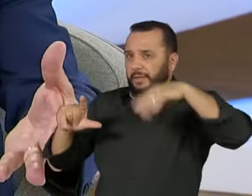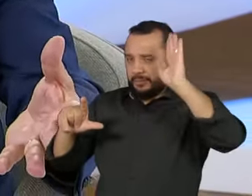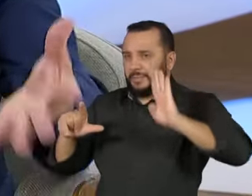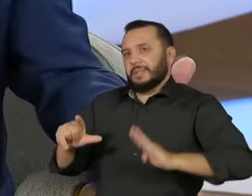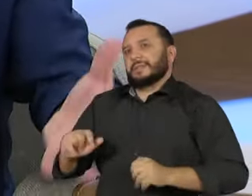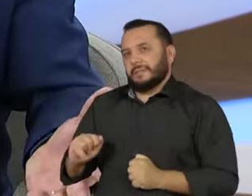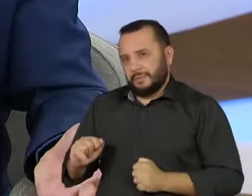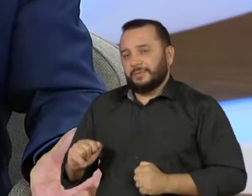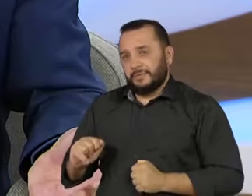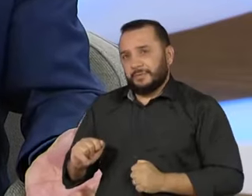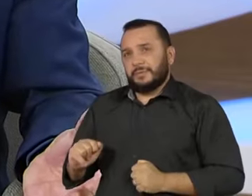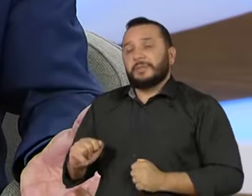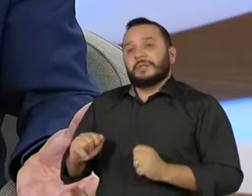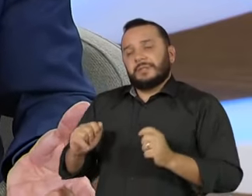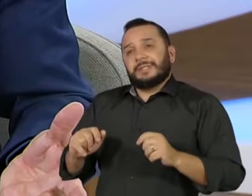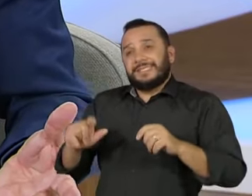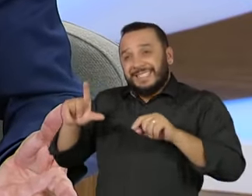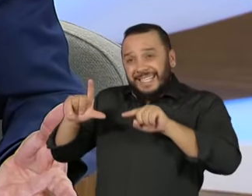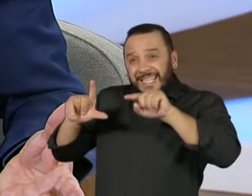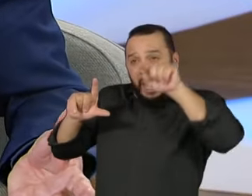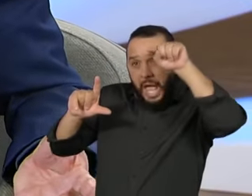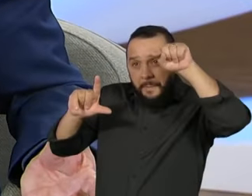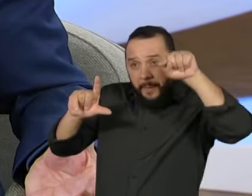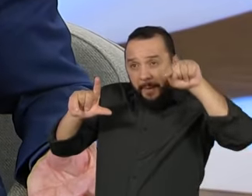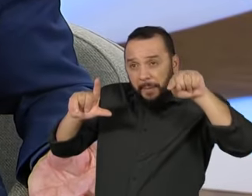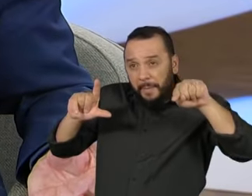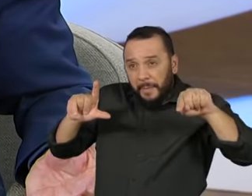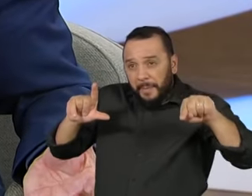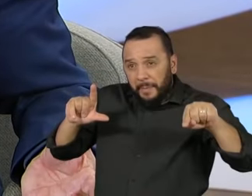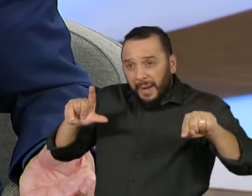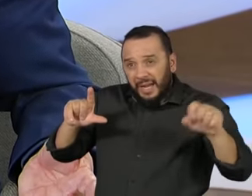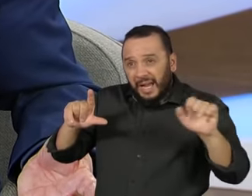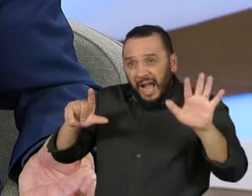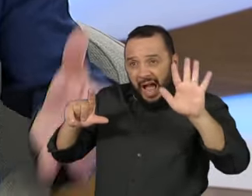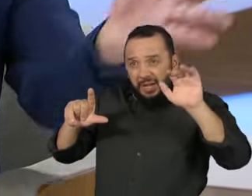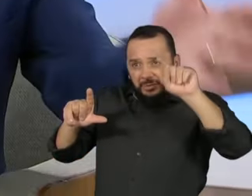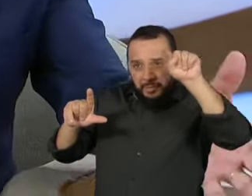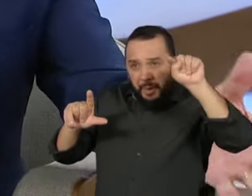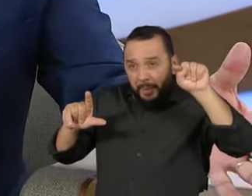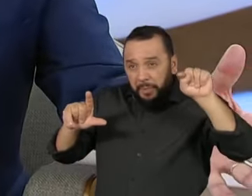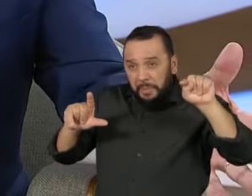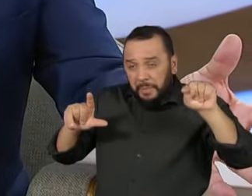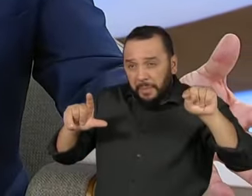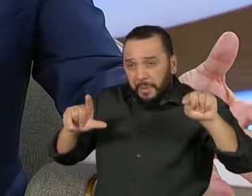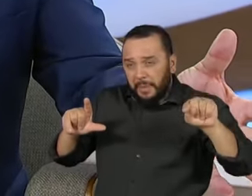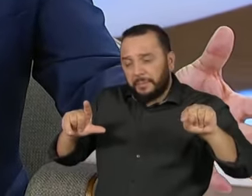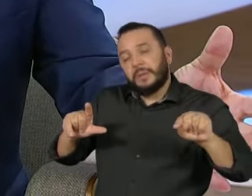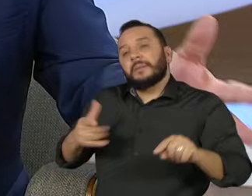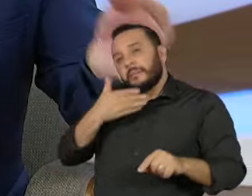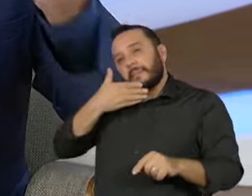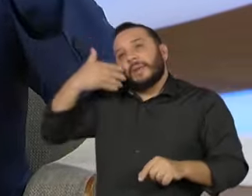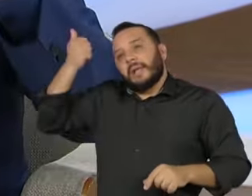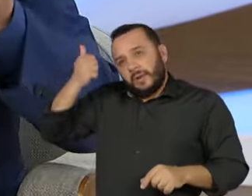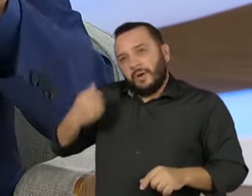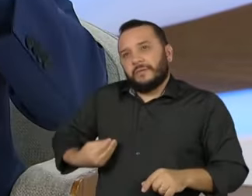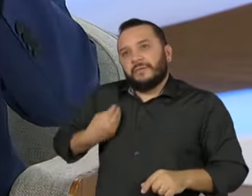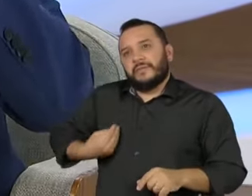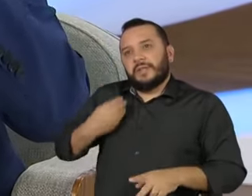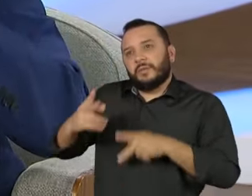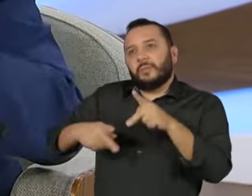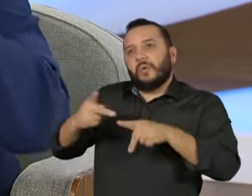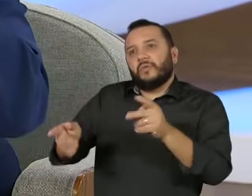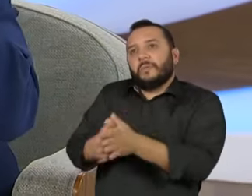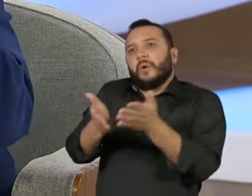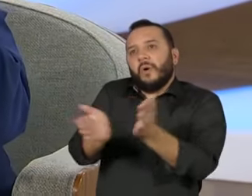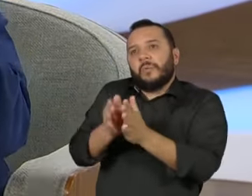veia melhoria de vida para os mais pobres das terras brasileiras, sabe? E junto com a diminuição da inflação, nós tivemos